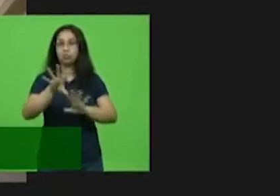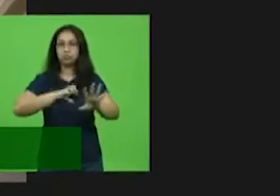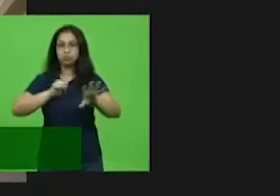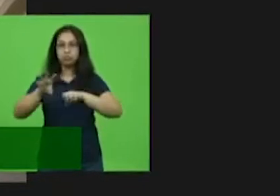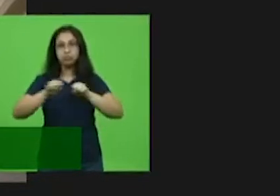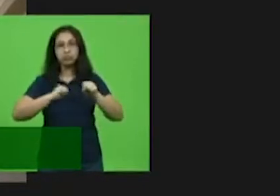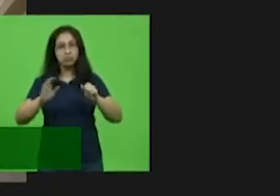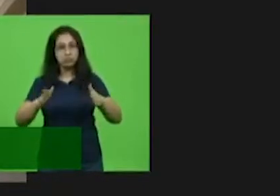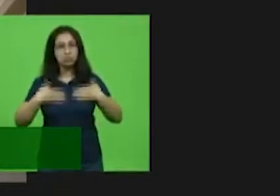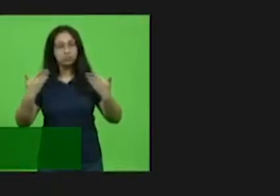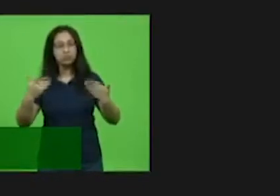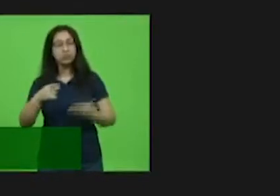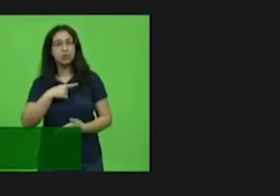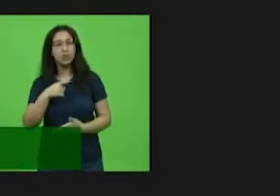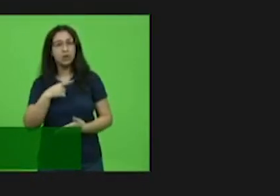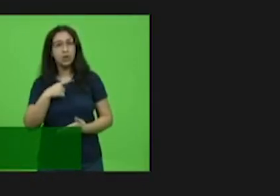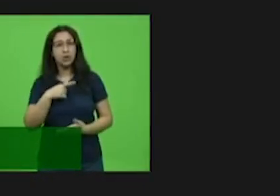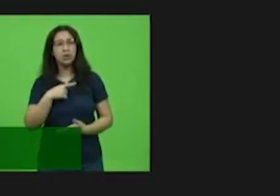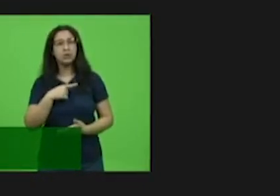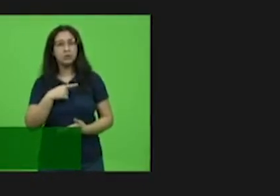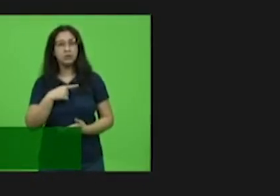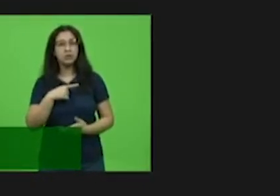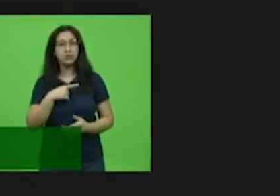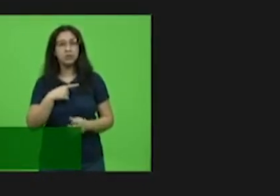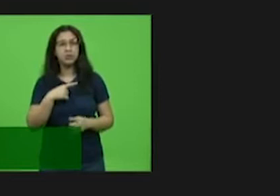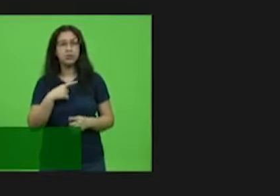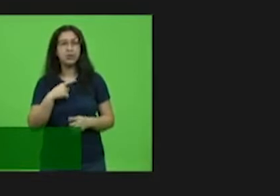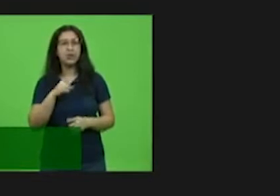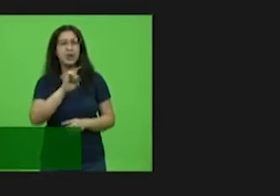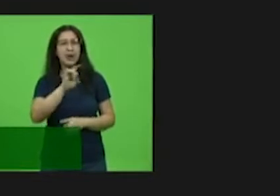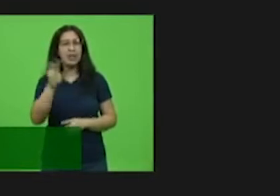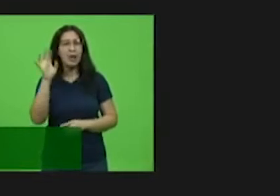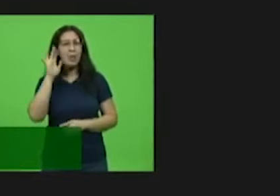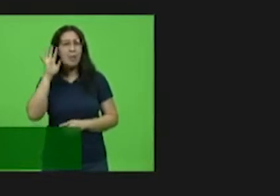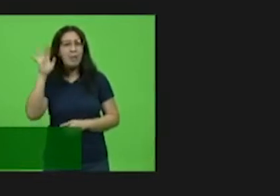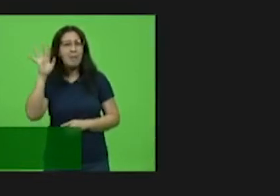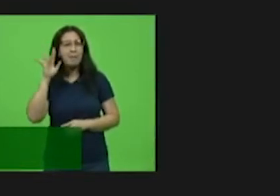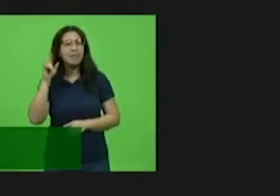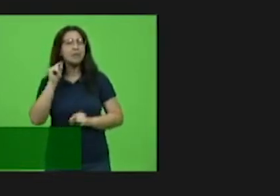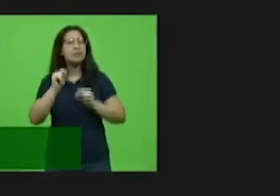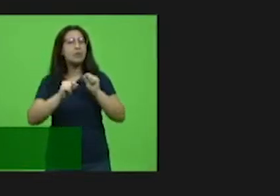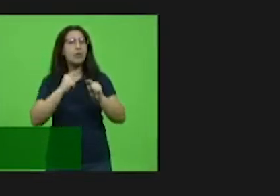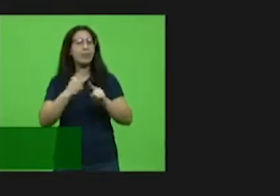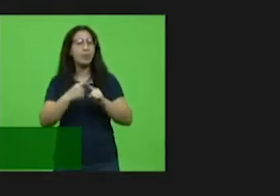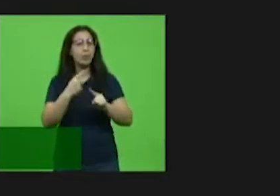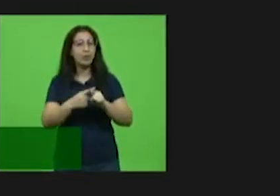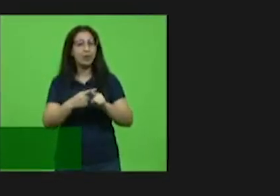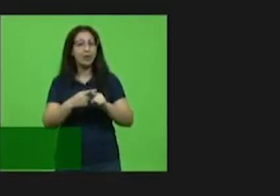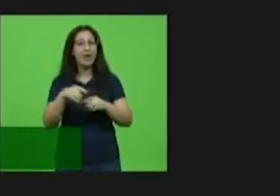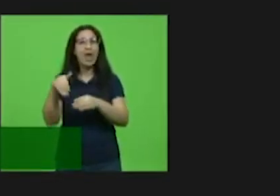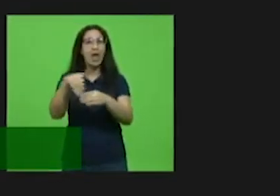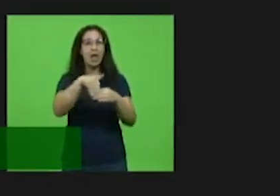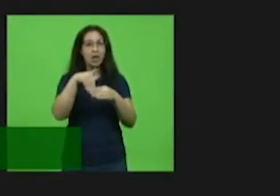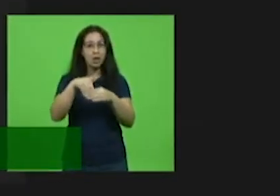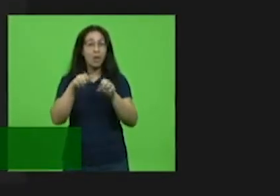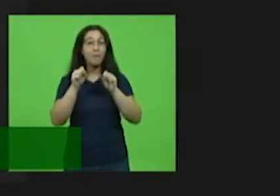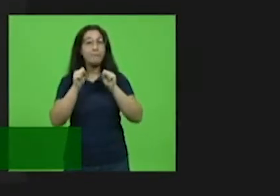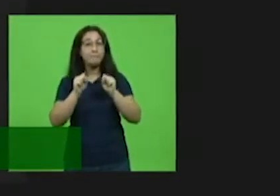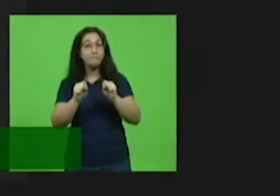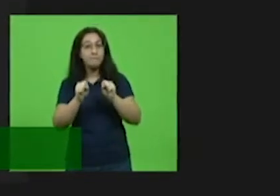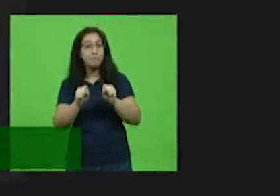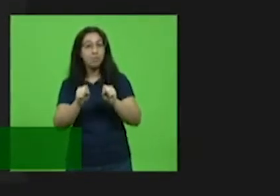e isso deixa a gente a pensar. Por quê? Porque as eleições poderiam ter